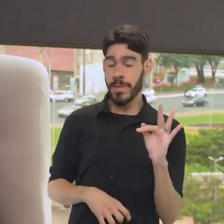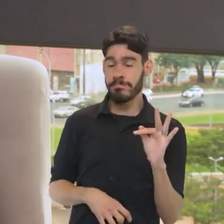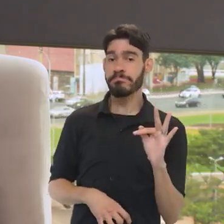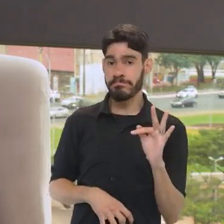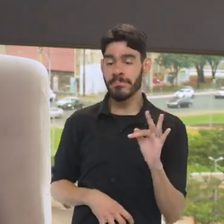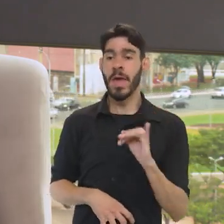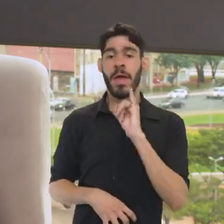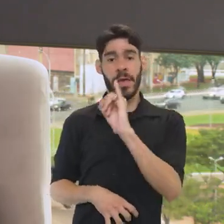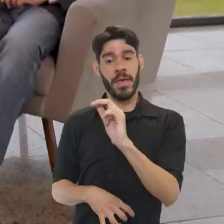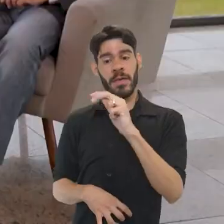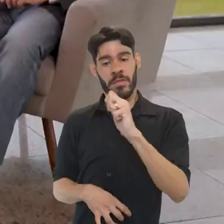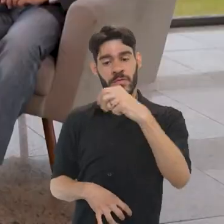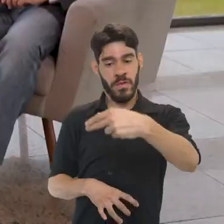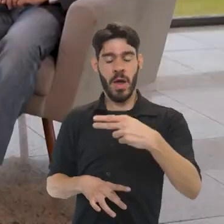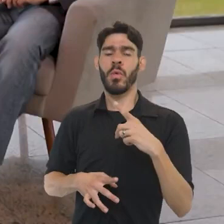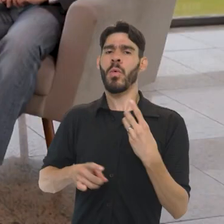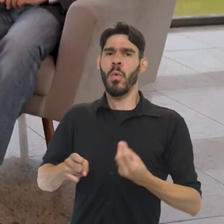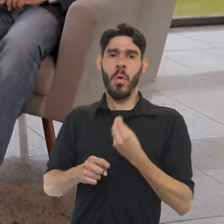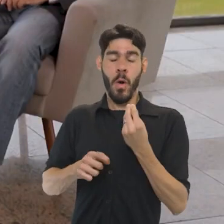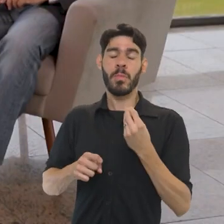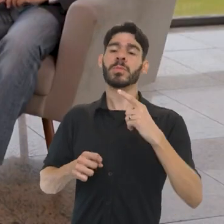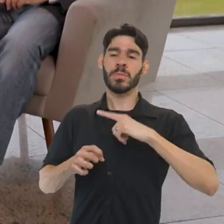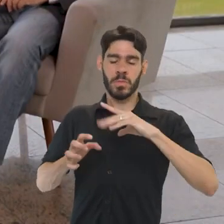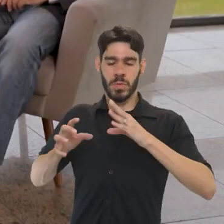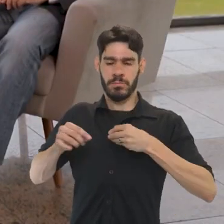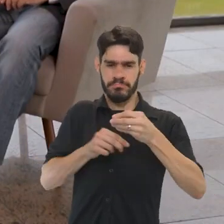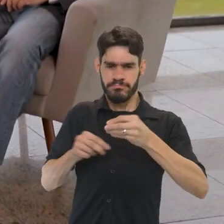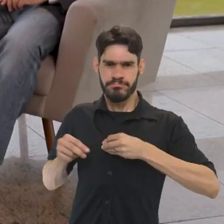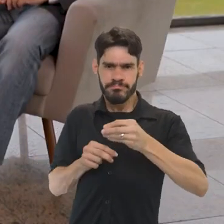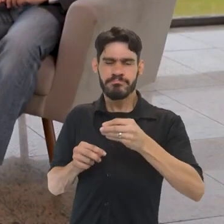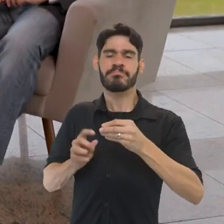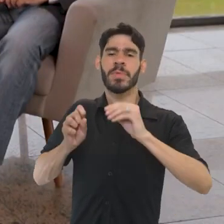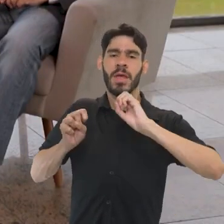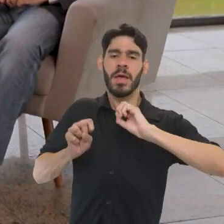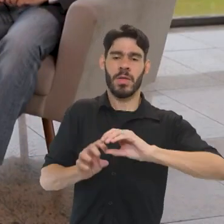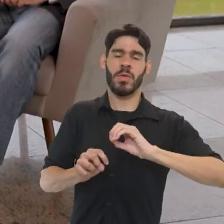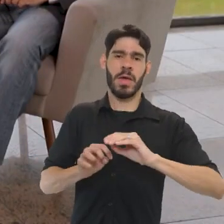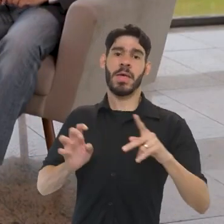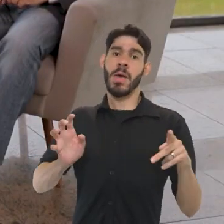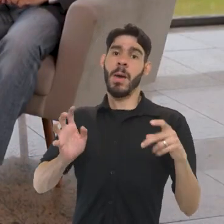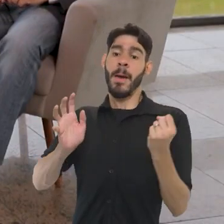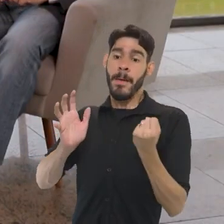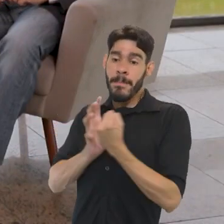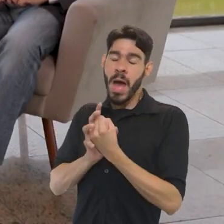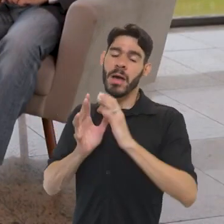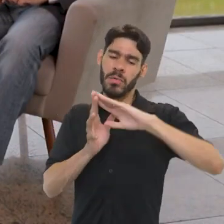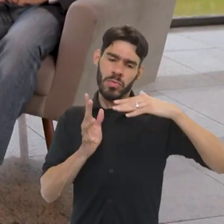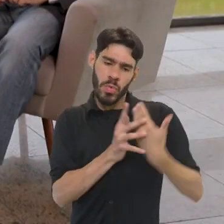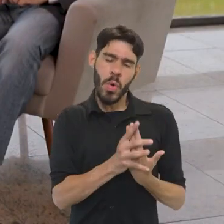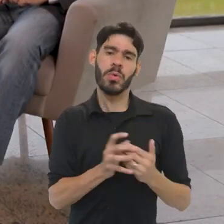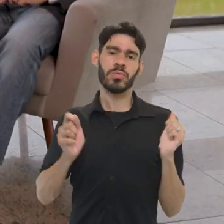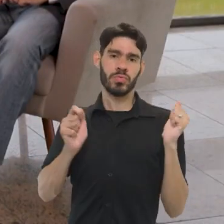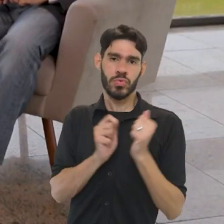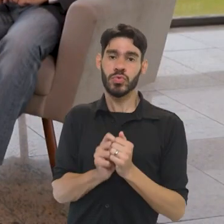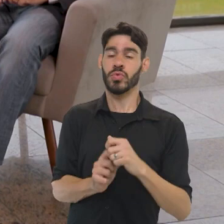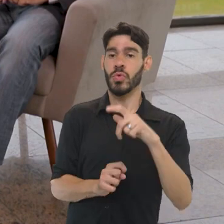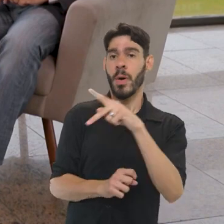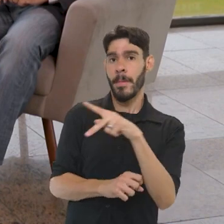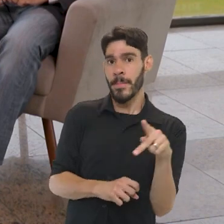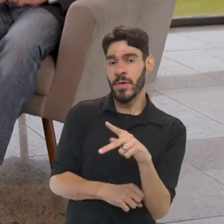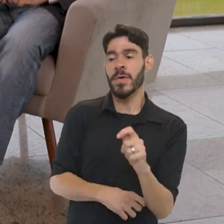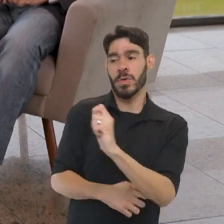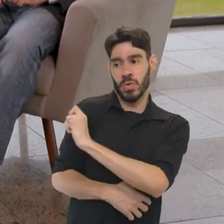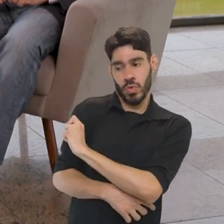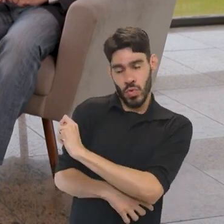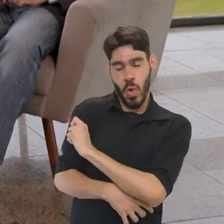exemplos, onde o IFAM, através da sua superintendência, articula ações de educação patrimonial nas escolas, com professores, com